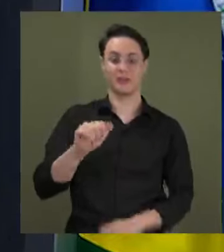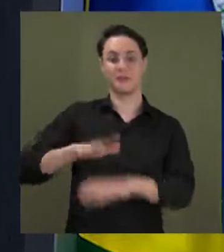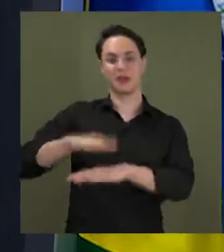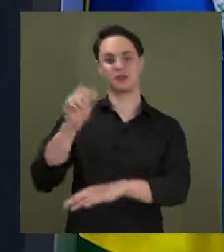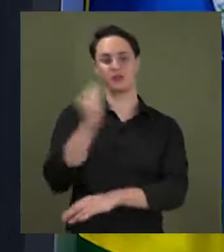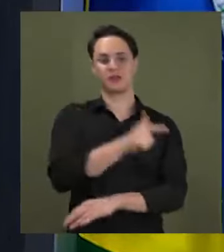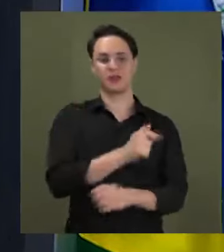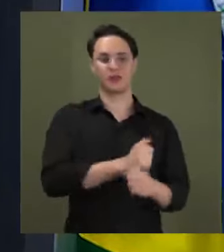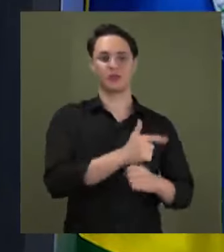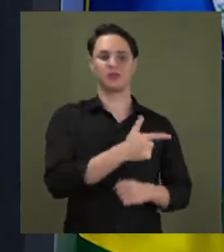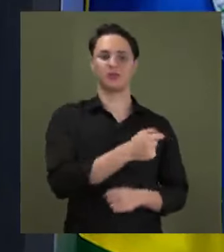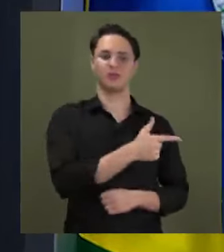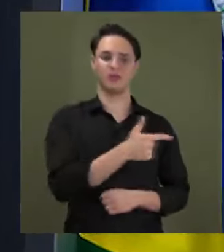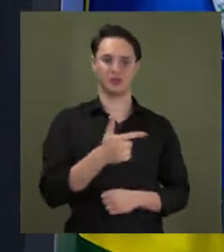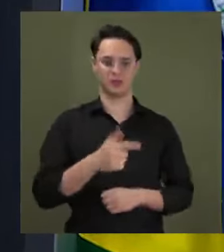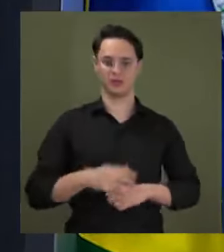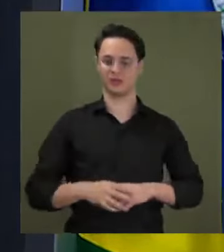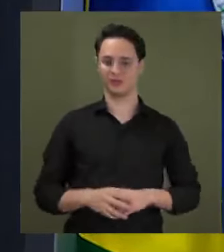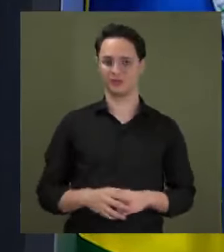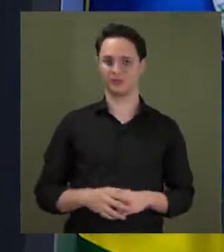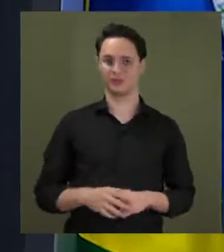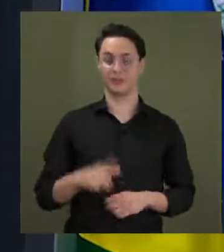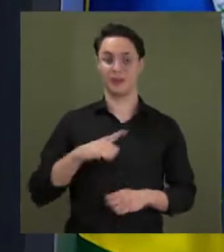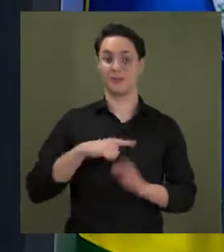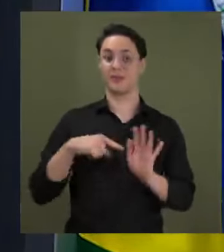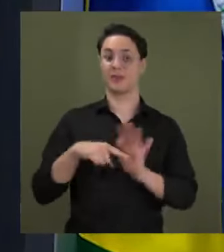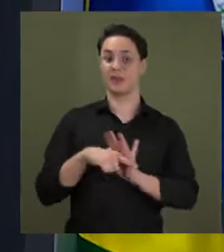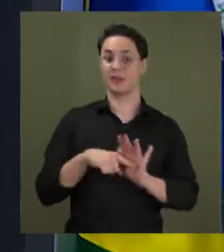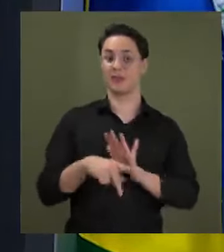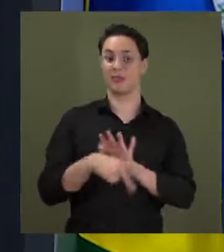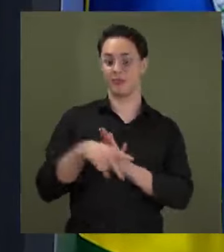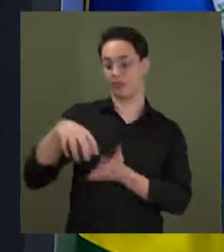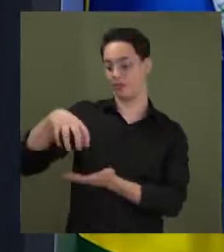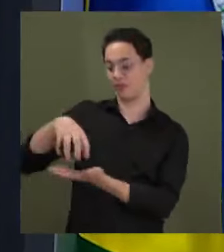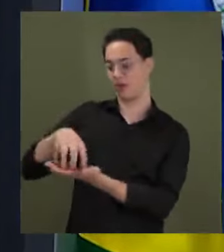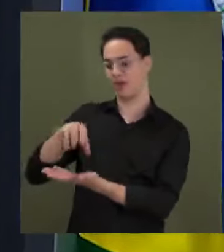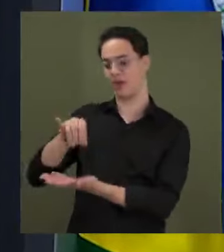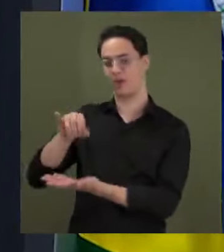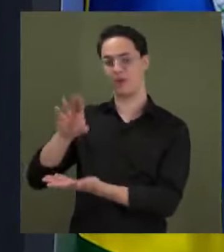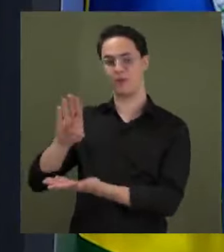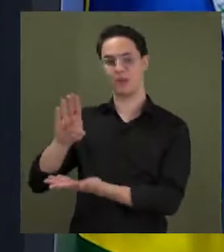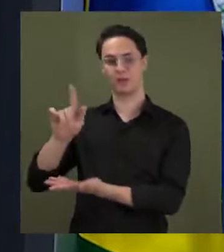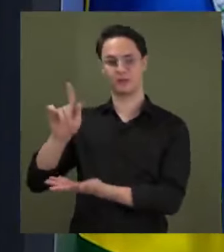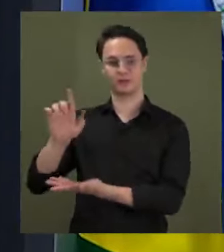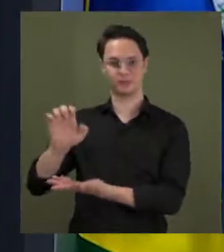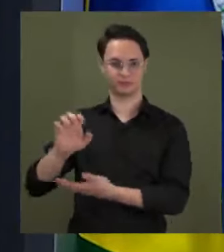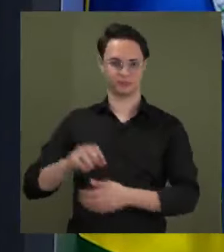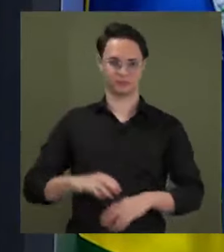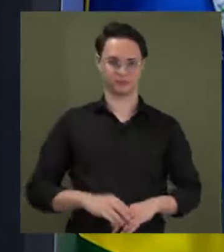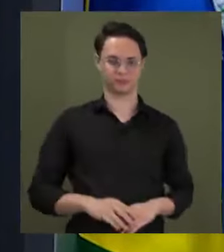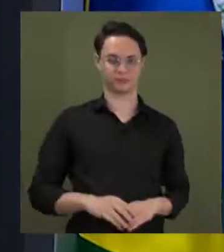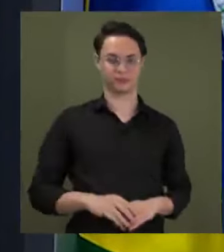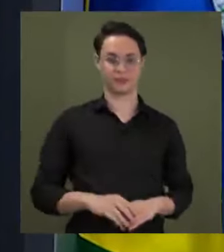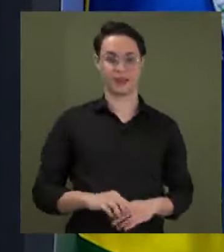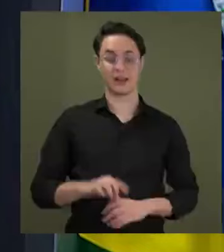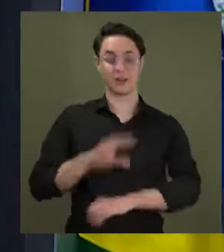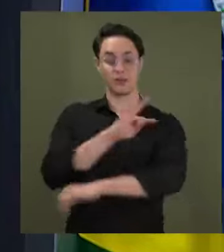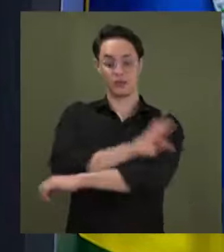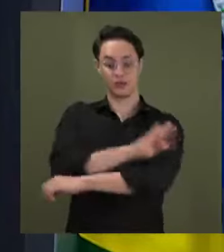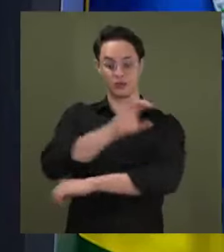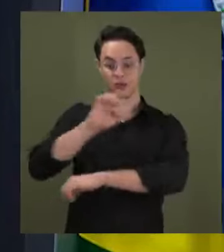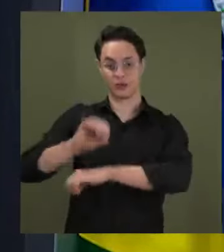2022, de acordo com o IBGE. A balança comercial tocantinense fechou o ano de